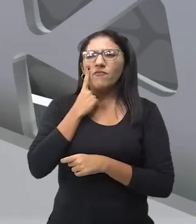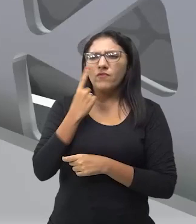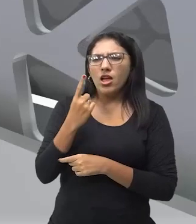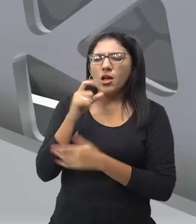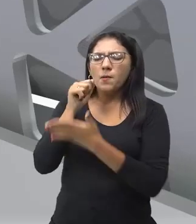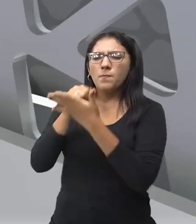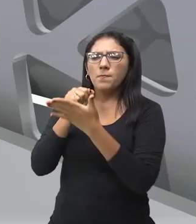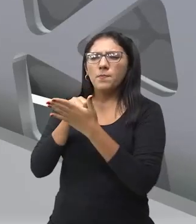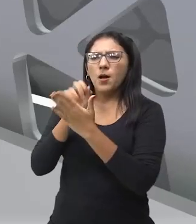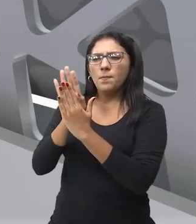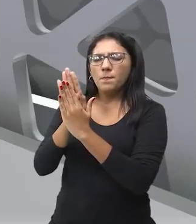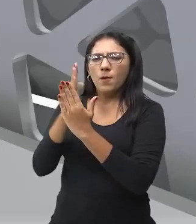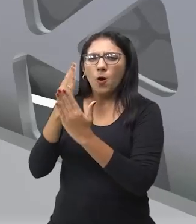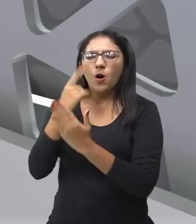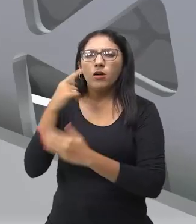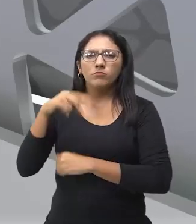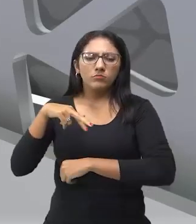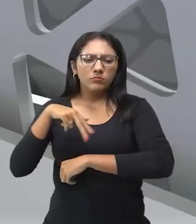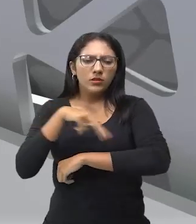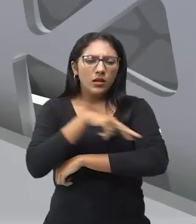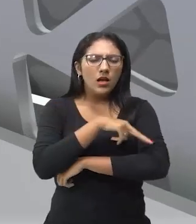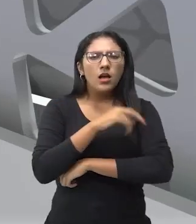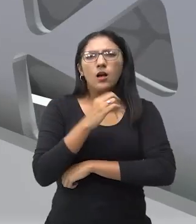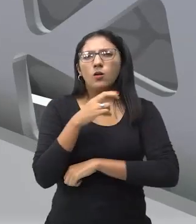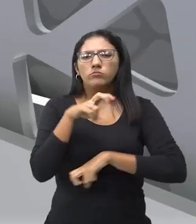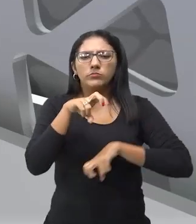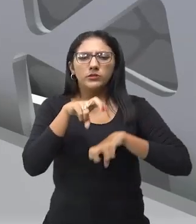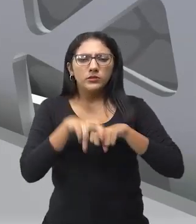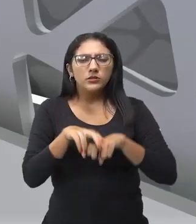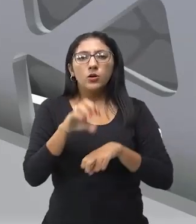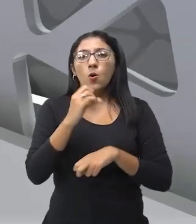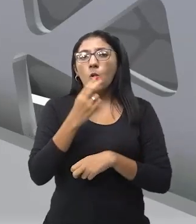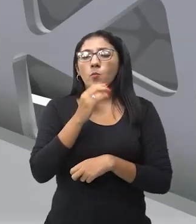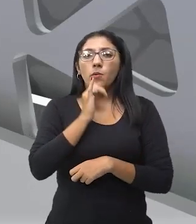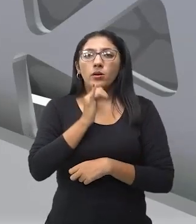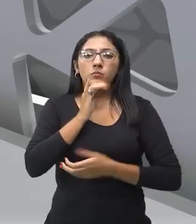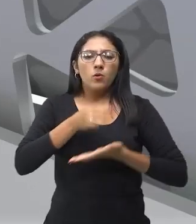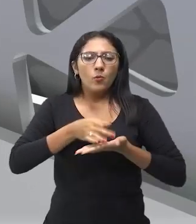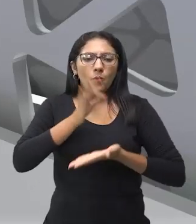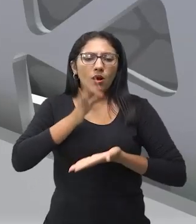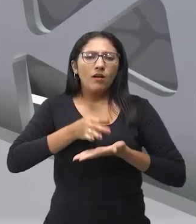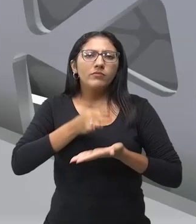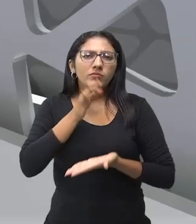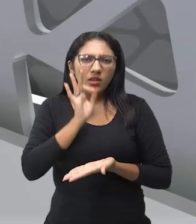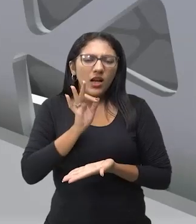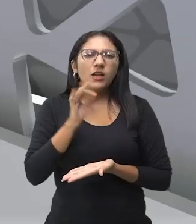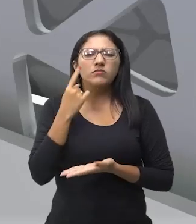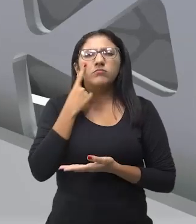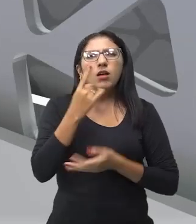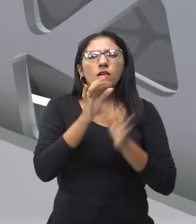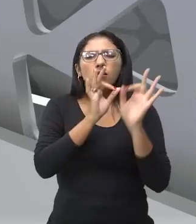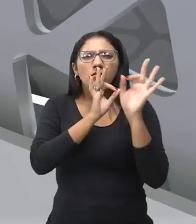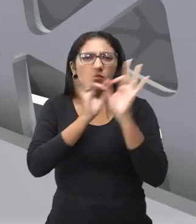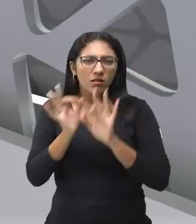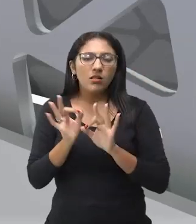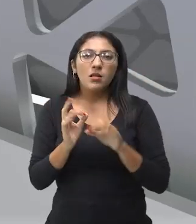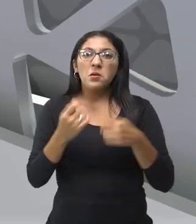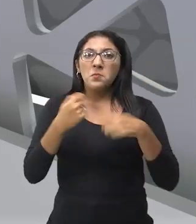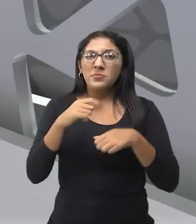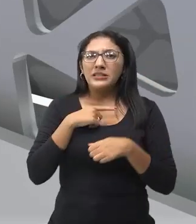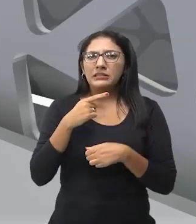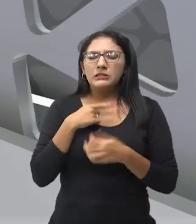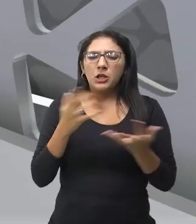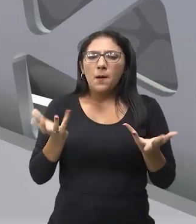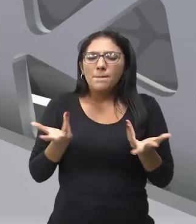na porta, ele caminhando, ele sentando, ele tomando, por exemplo, uma xícara de café. Então, ele tem que ser muito